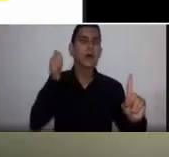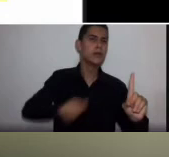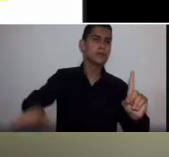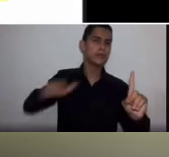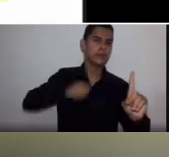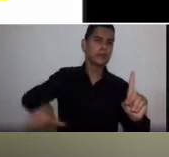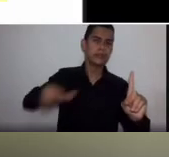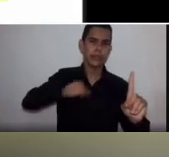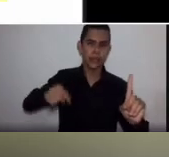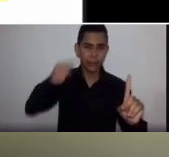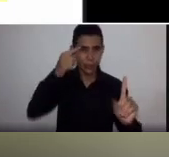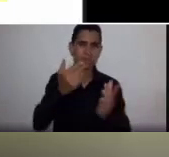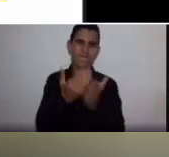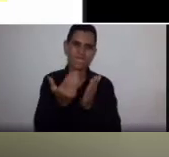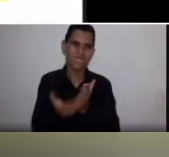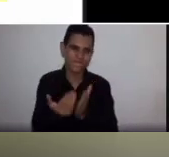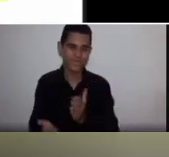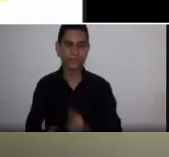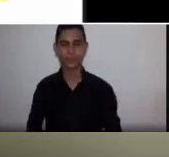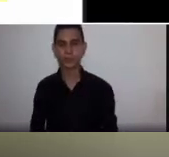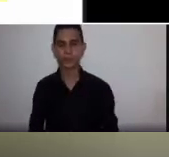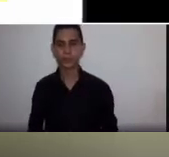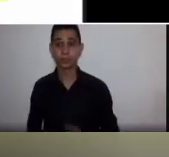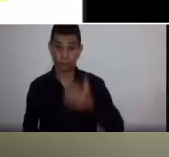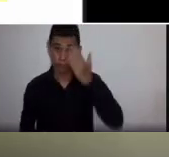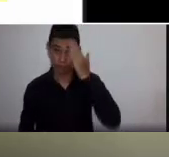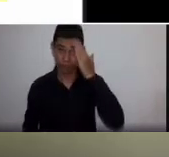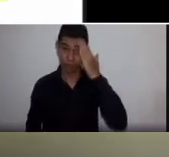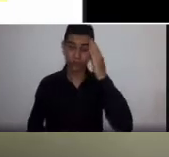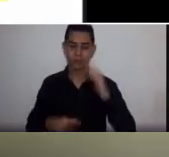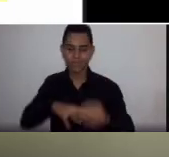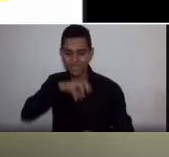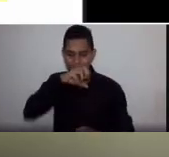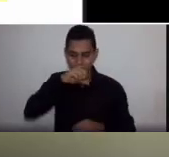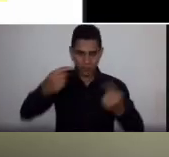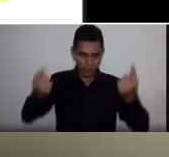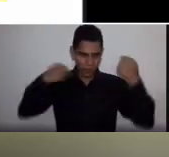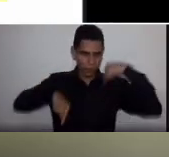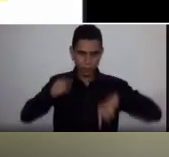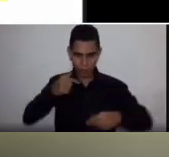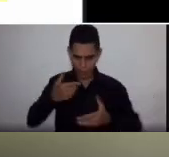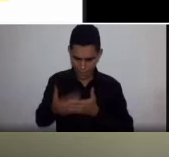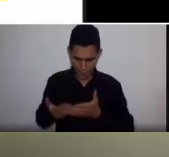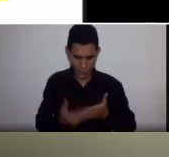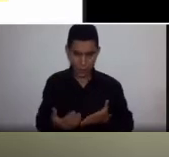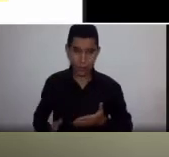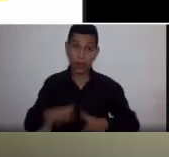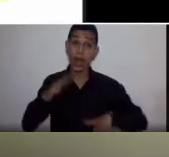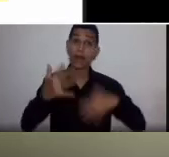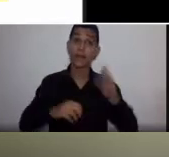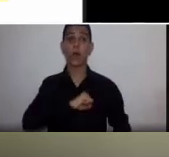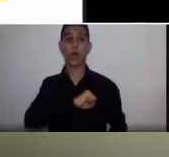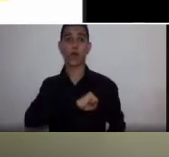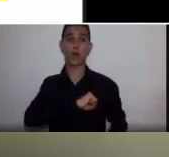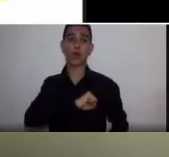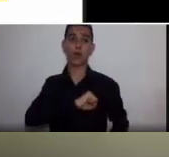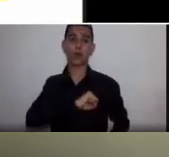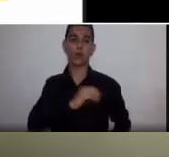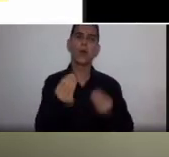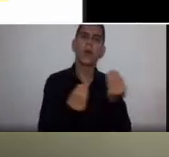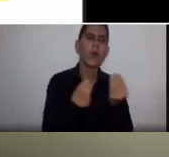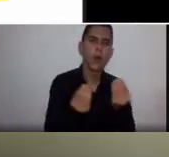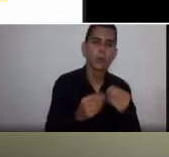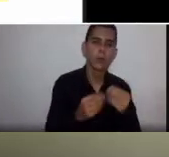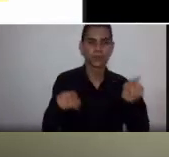A gente sabe que a oferta de oxigênio para os tecidos depende do débito cardíaco e também da quantidade de